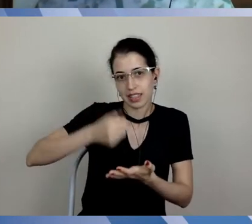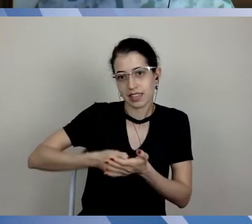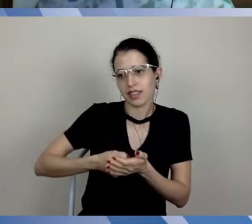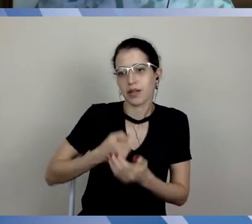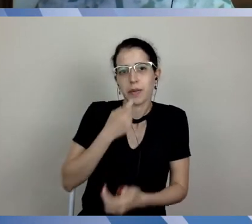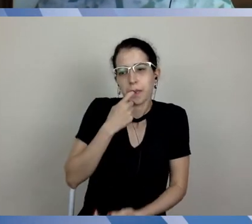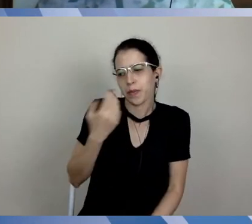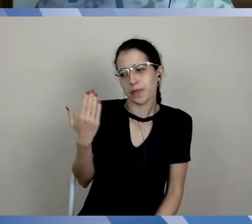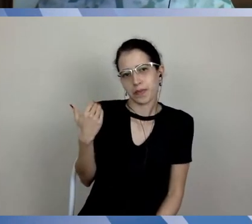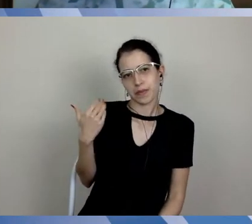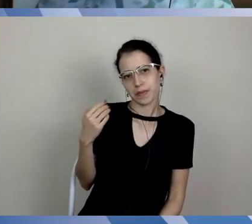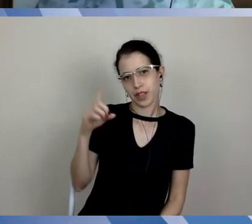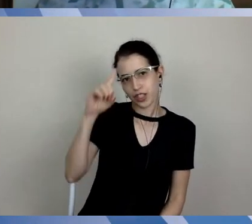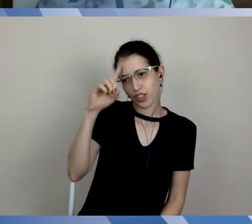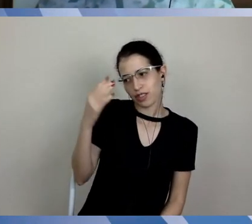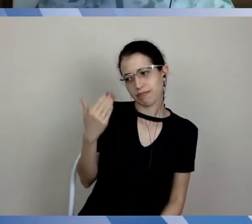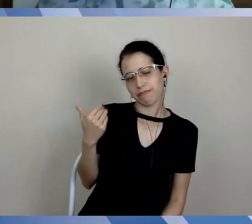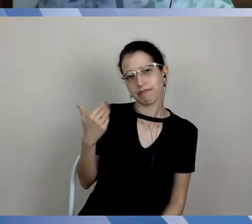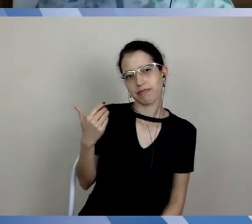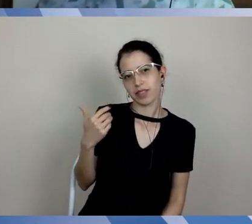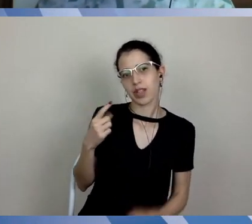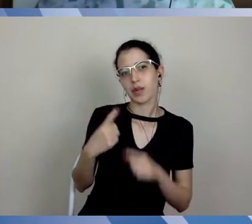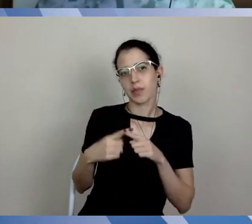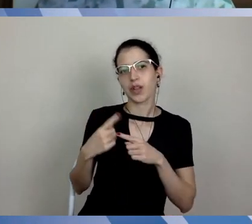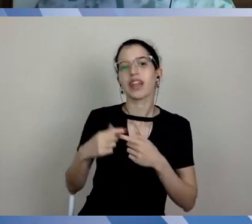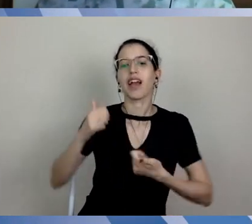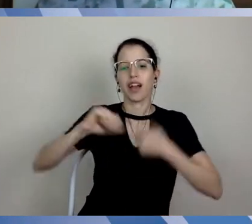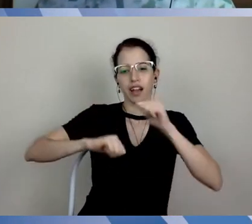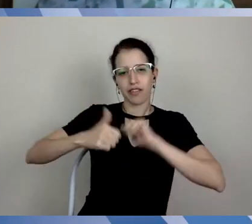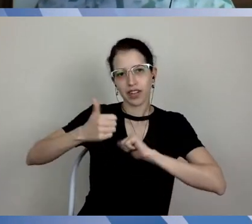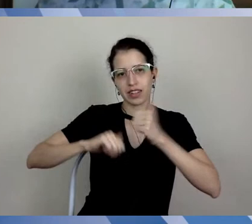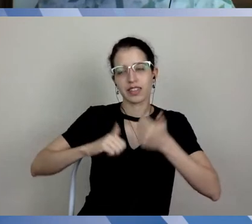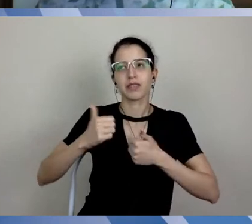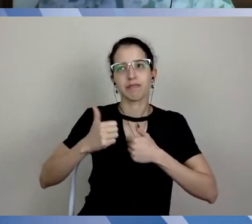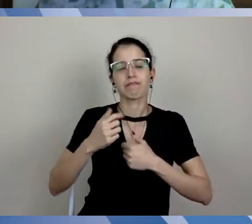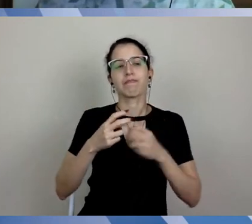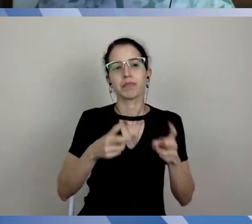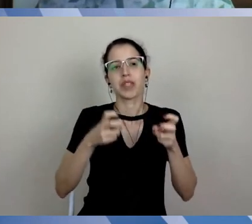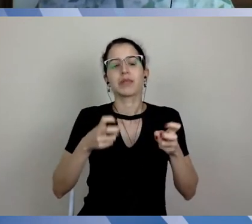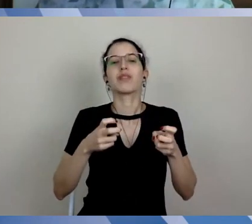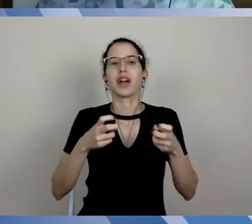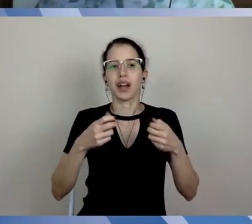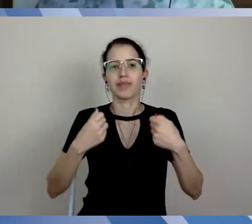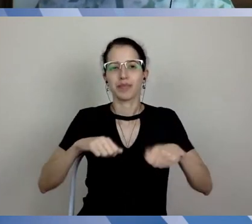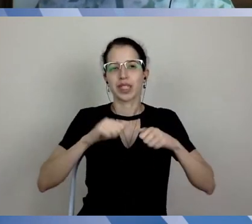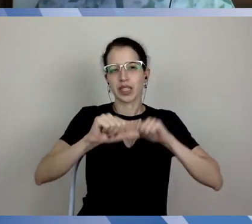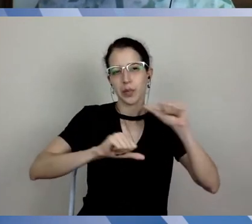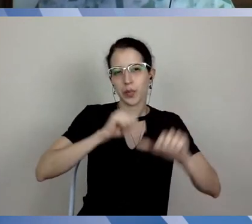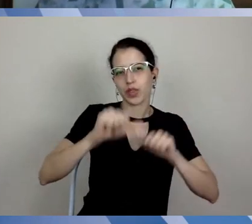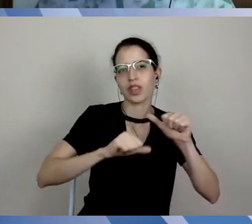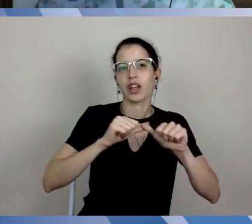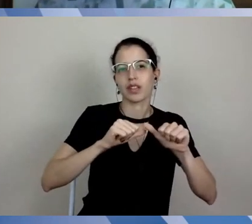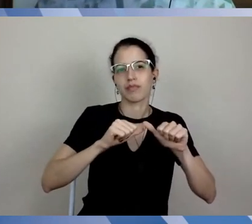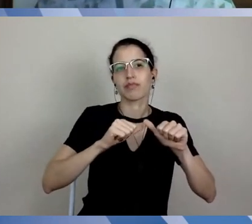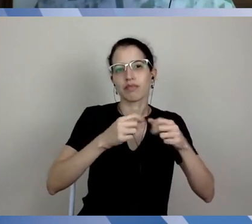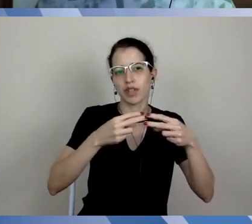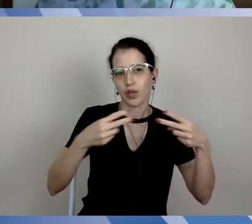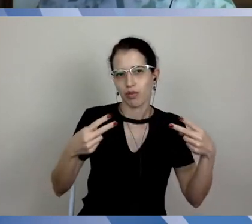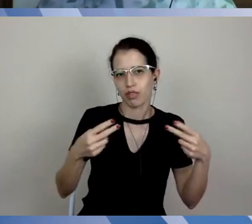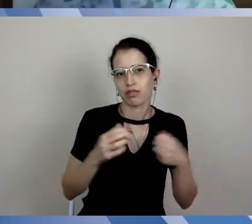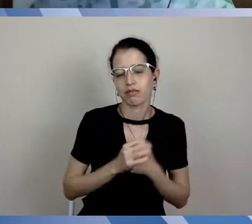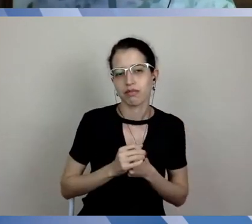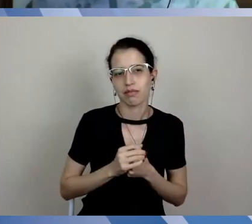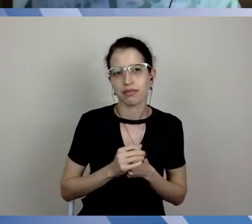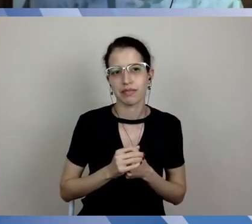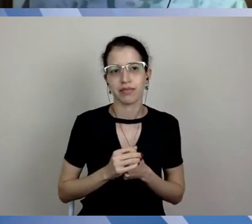justamente, por uma avaliação de que mudanças precisavam ser feitas, como a professora Jesus, inclusive, abordou no início dessa live. E agora,